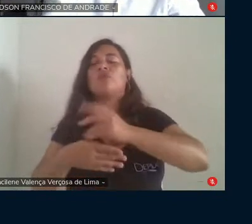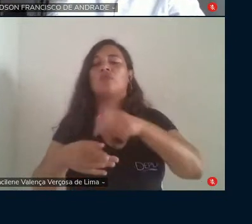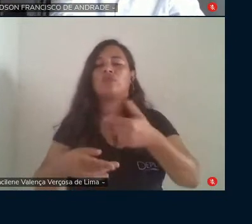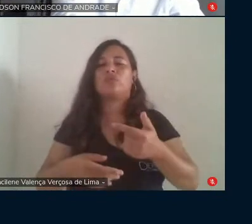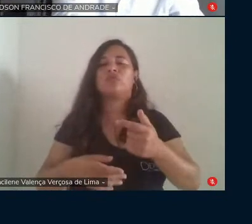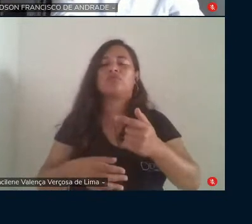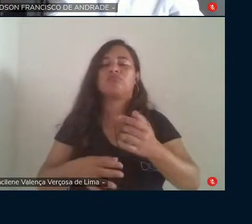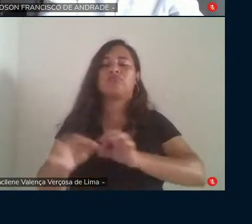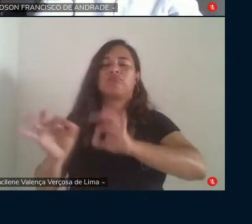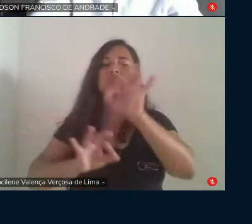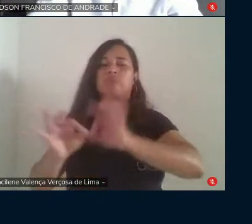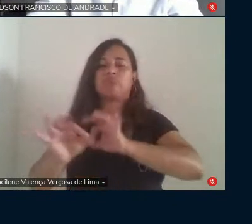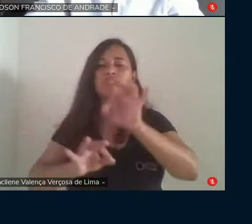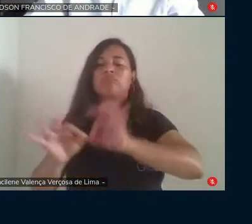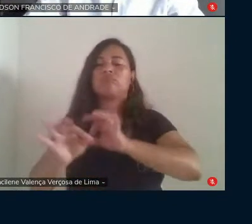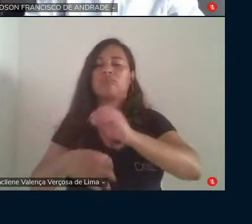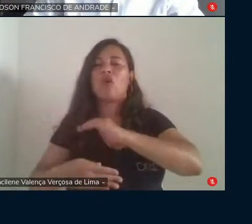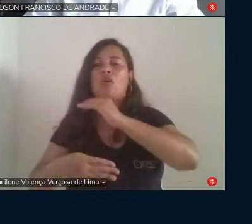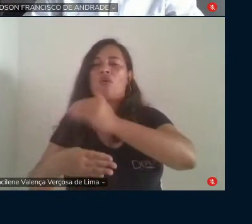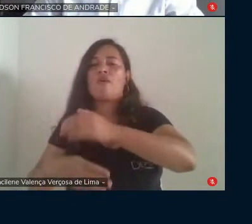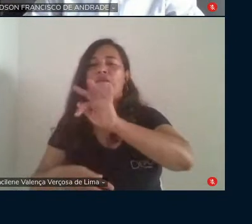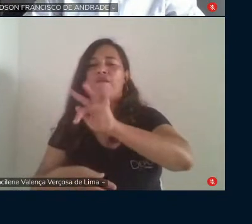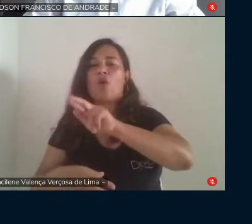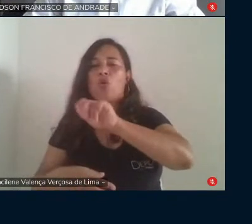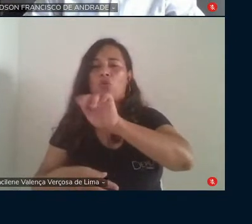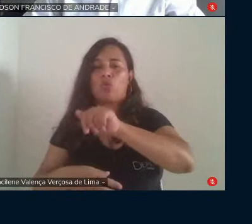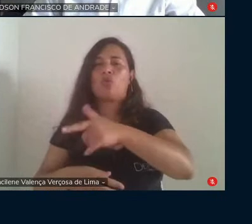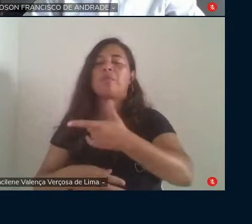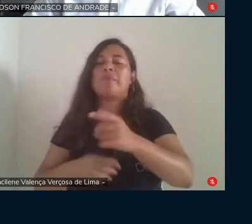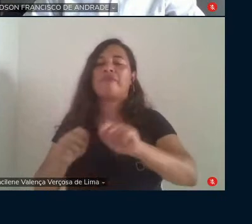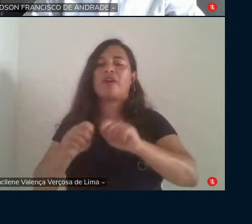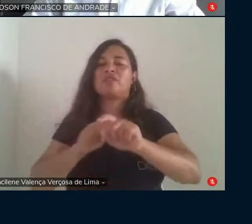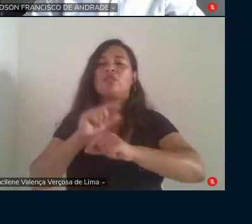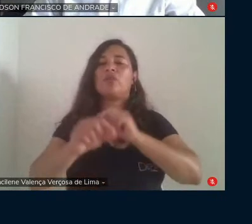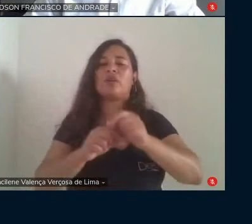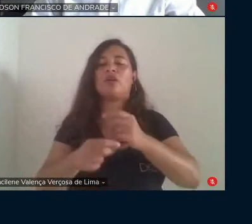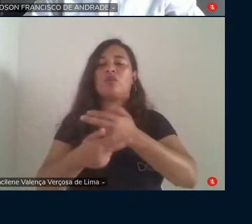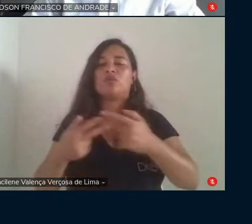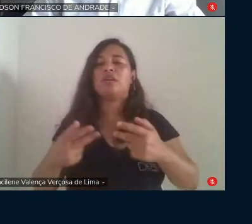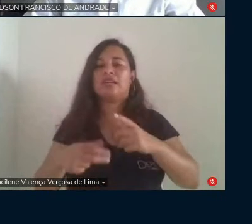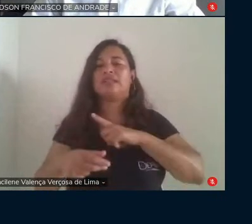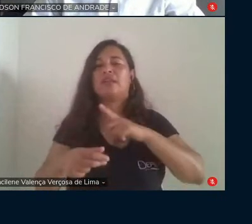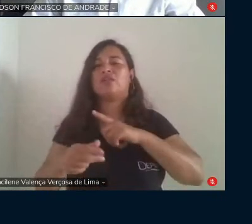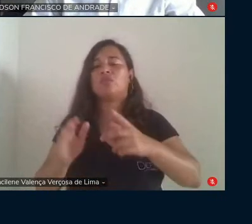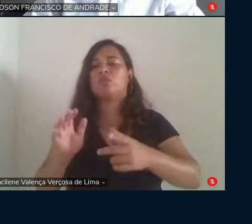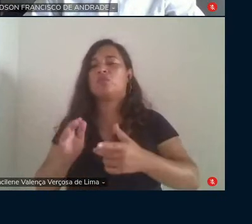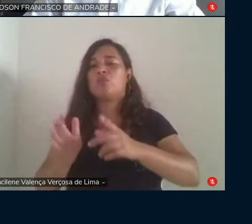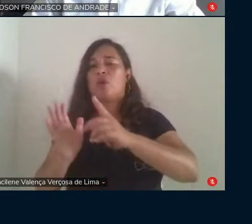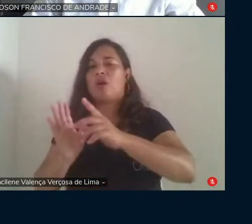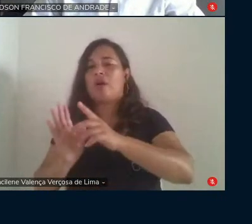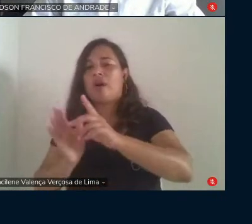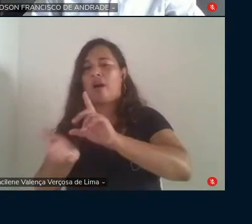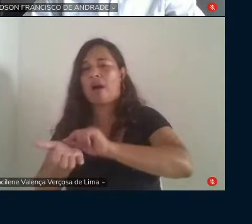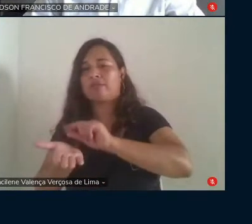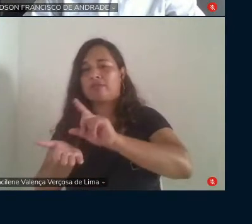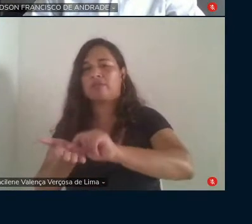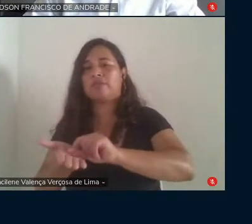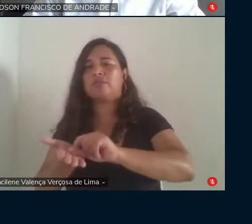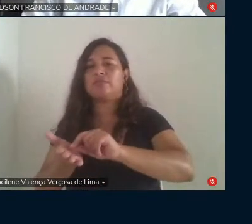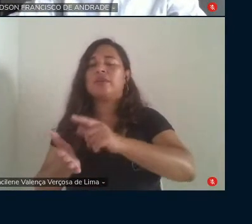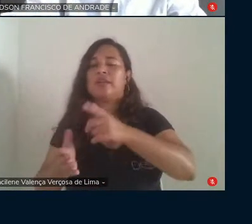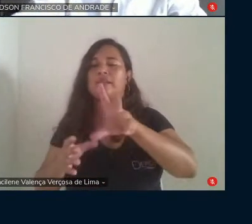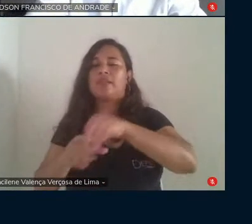Nacional de Educação para que cumpra as atribuições que estão no artigo 5º e 6º da Lei 13